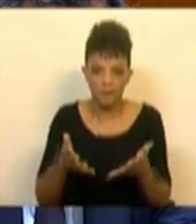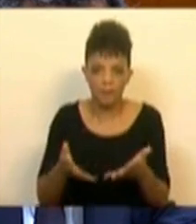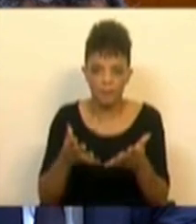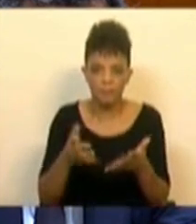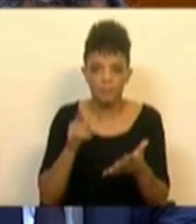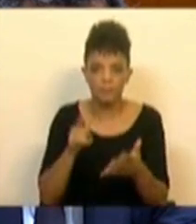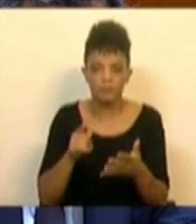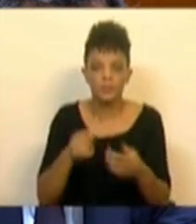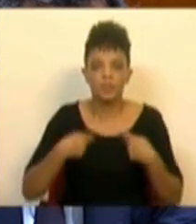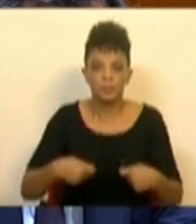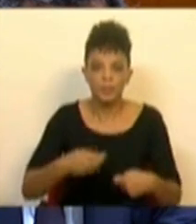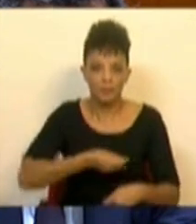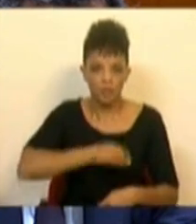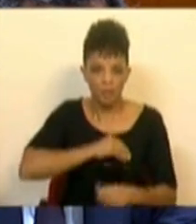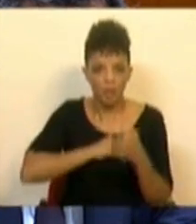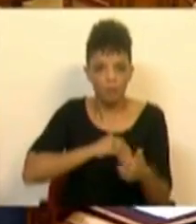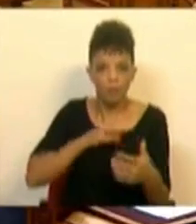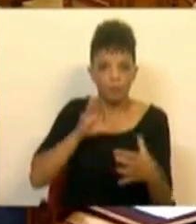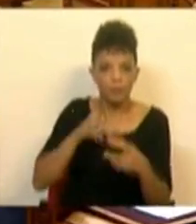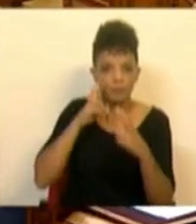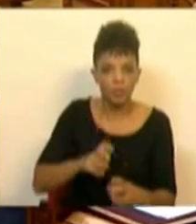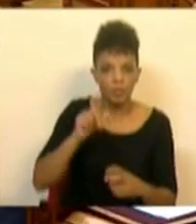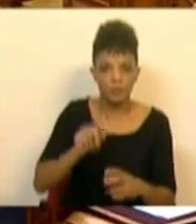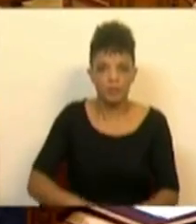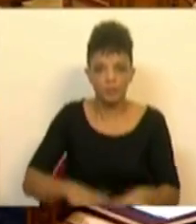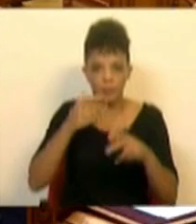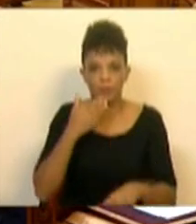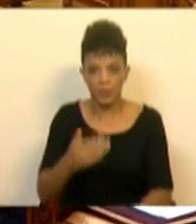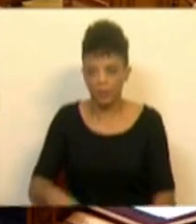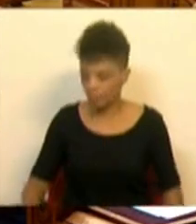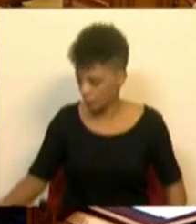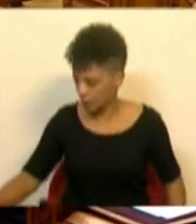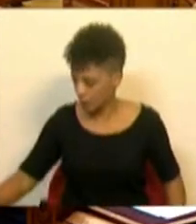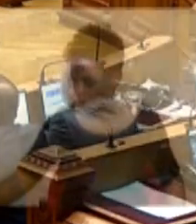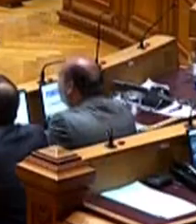aquilo que é a boa despesa fiscal na investigação e desenvolvimento. Muito obrigado.